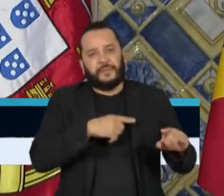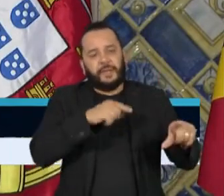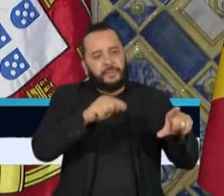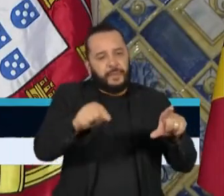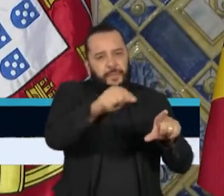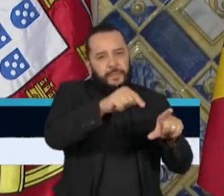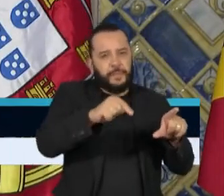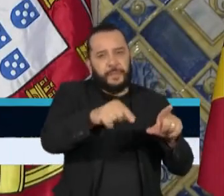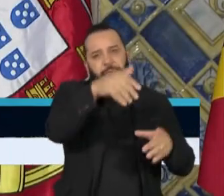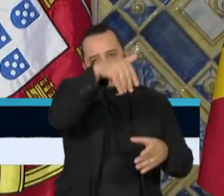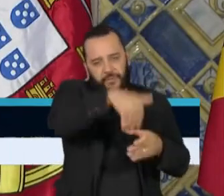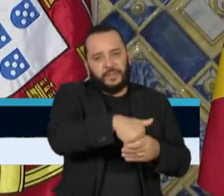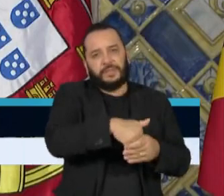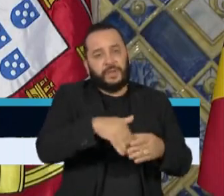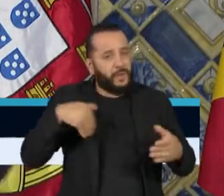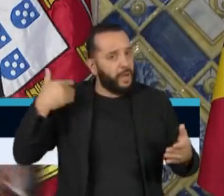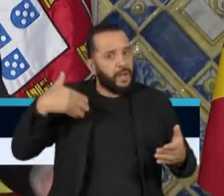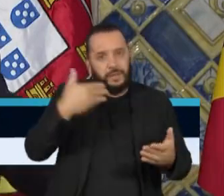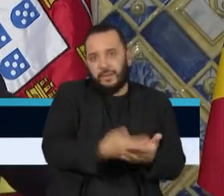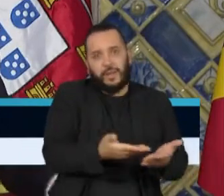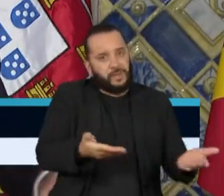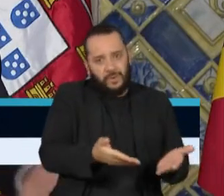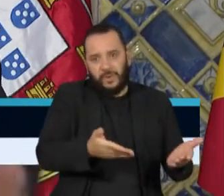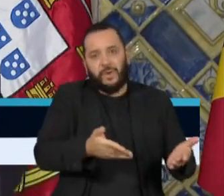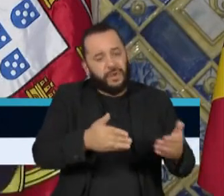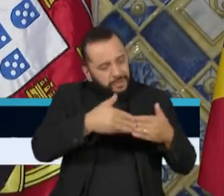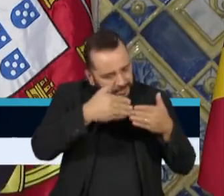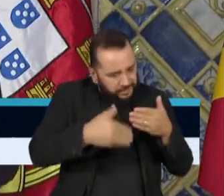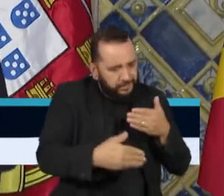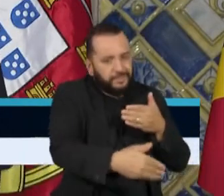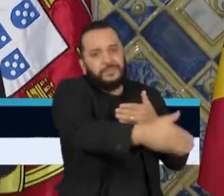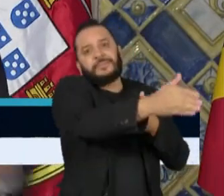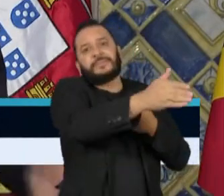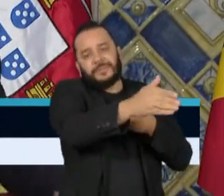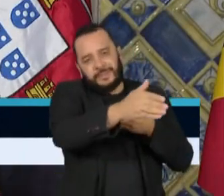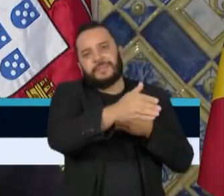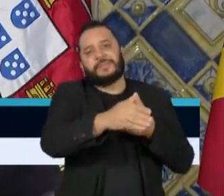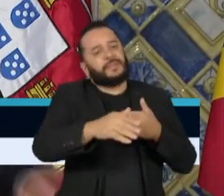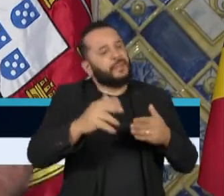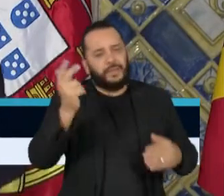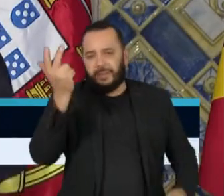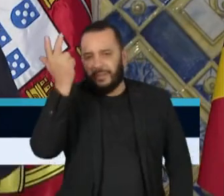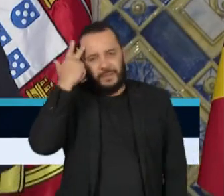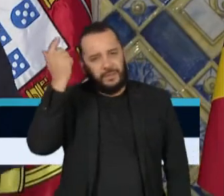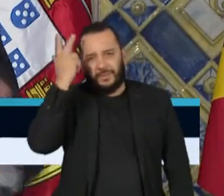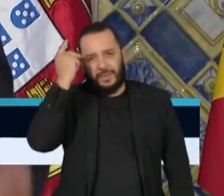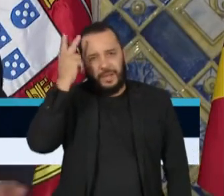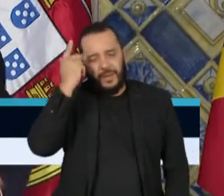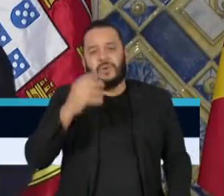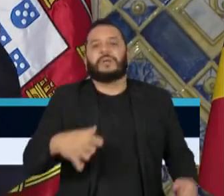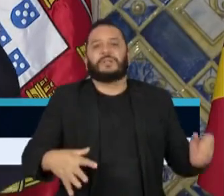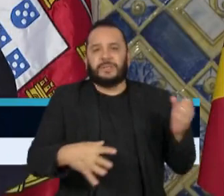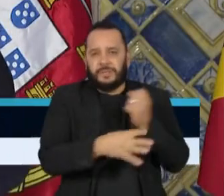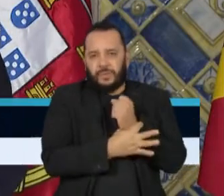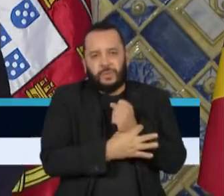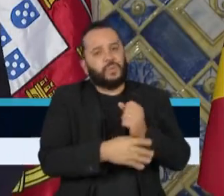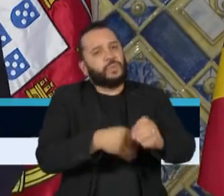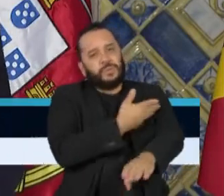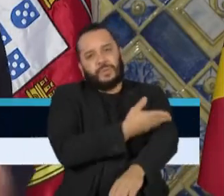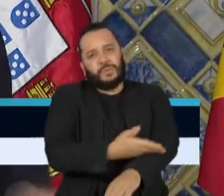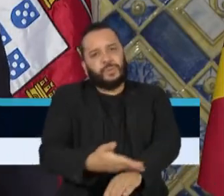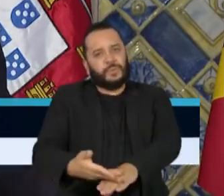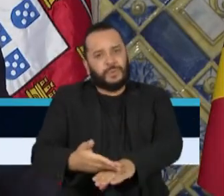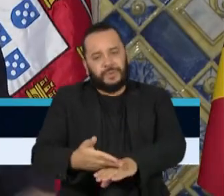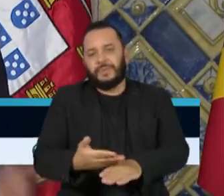processo eleitoral até agora, irá caracterizar de forma natural, habitual, o